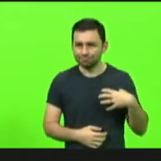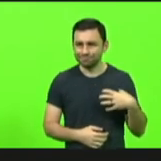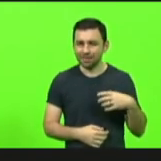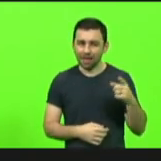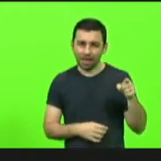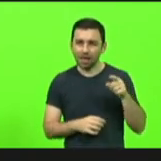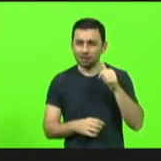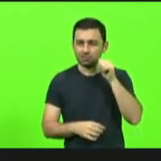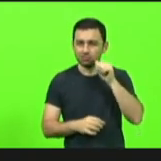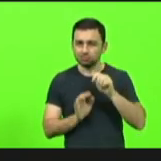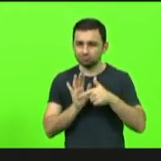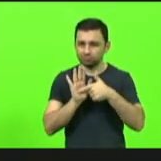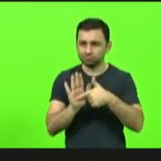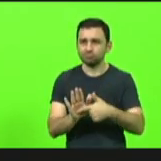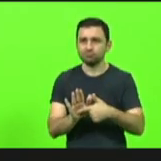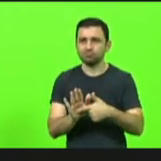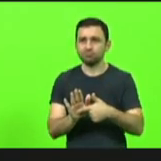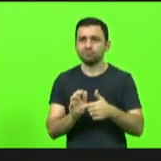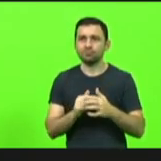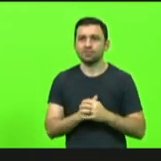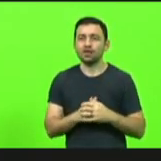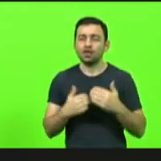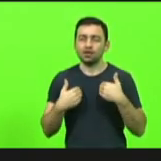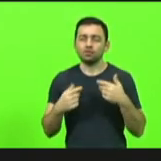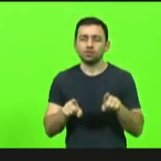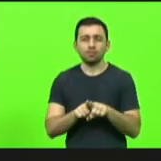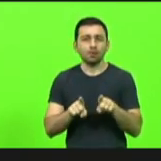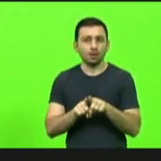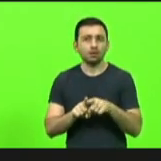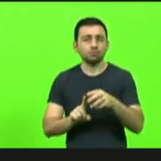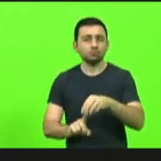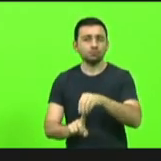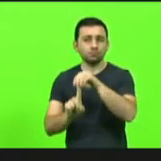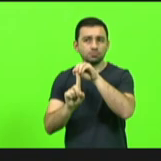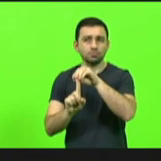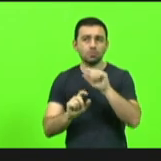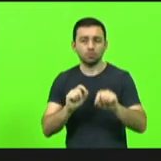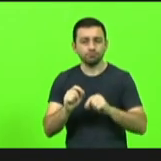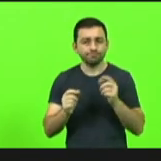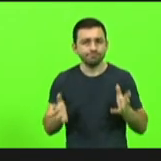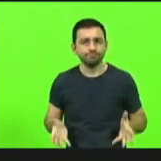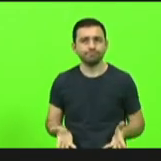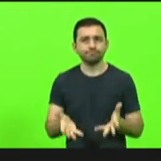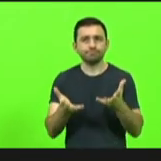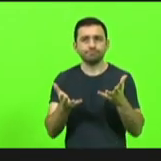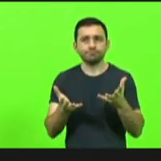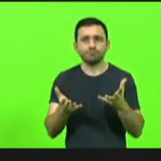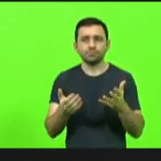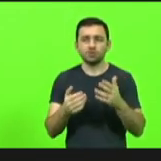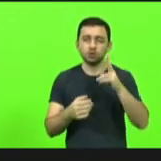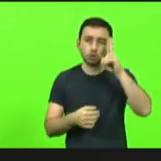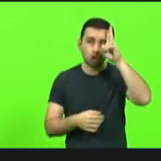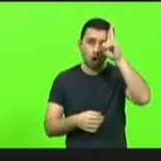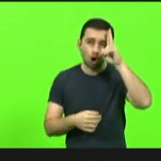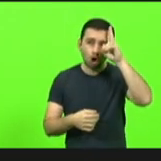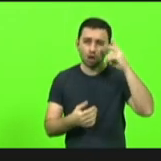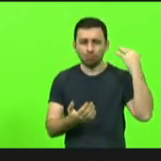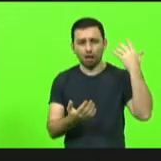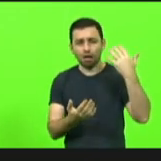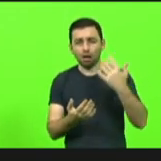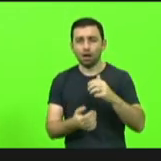Celinha, quero destacar também e enaltecer a história da MUC,